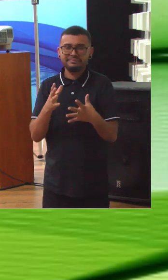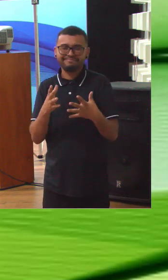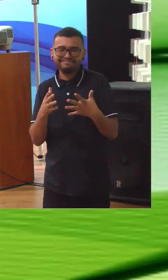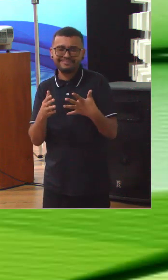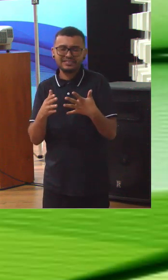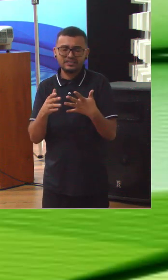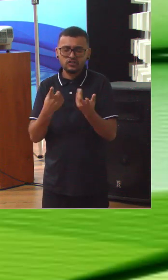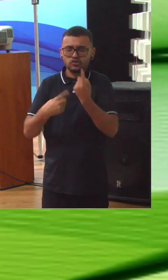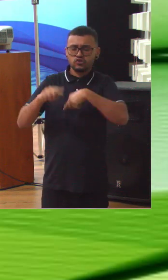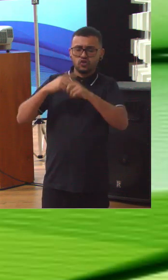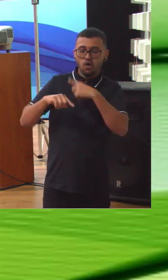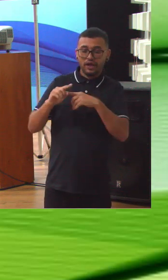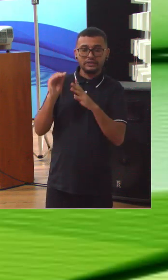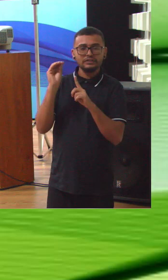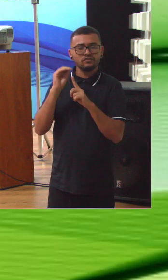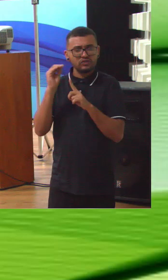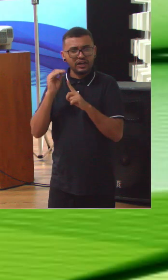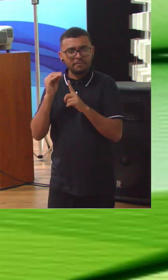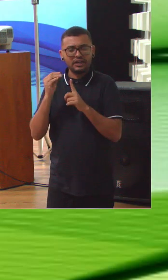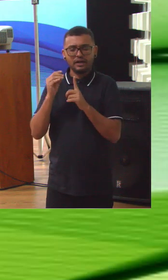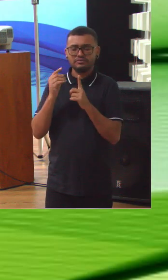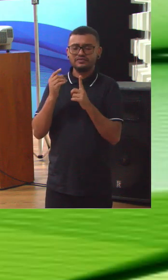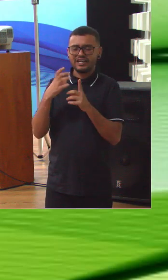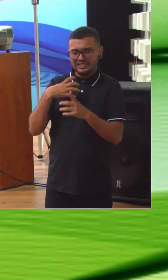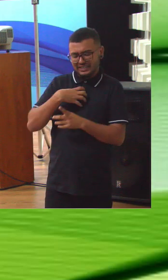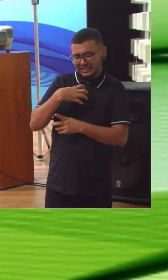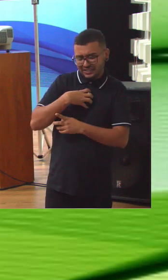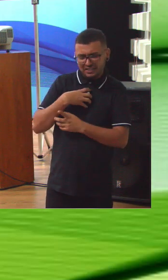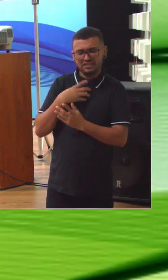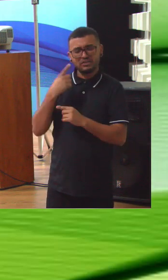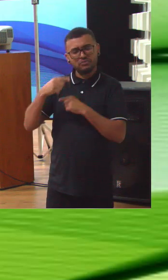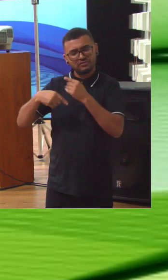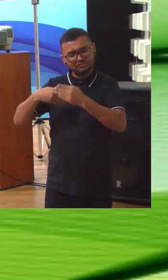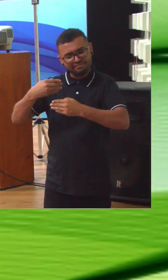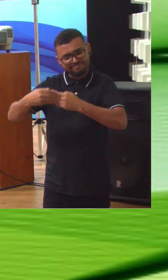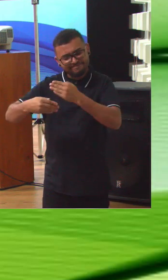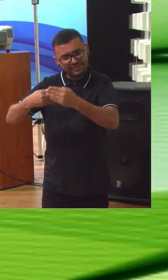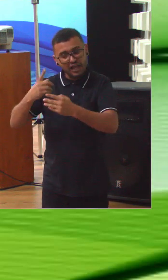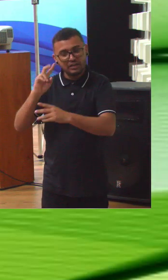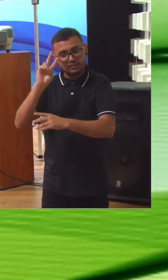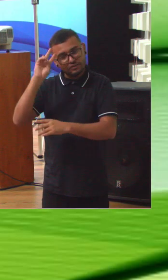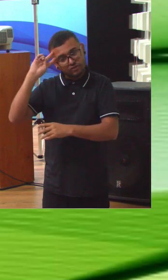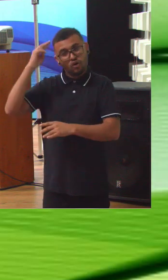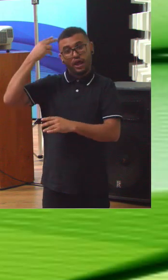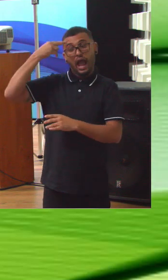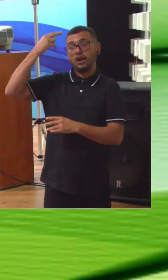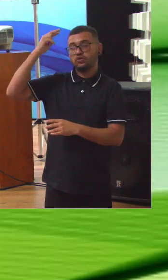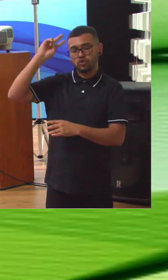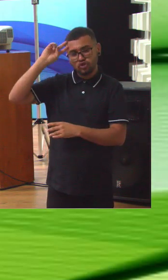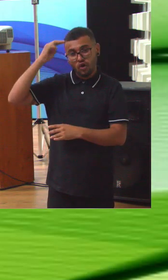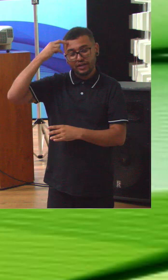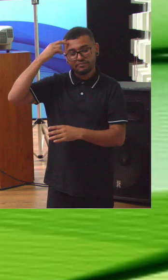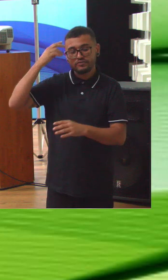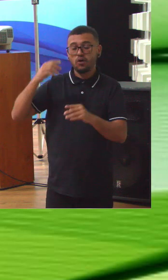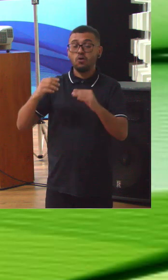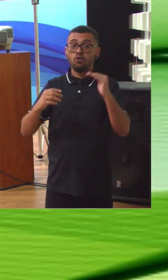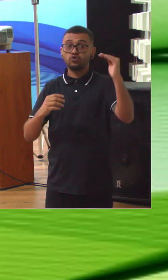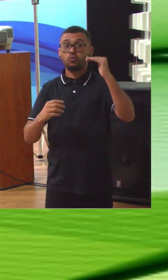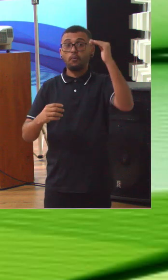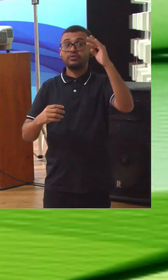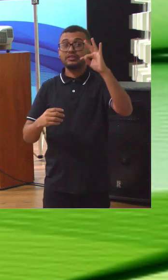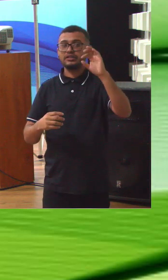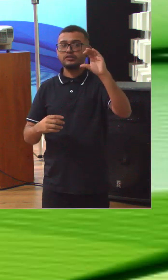e sobre as vulnerabilidades e as mudanças vão começando a acontecer. E o TCU não está preocupado que aconteçam